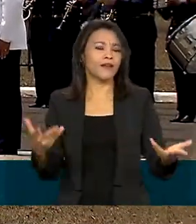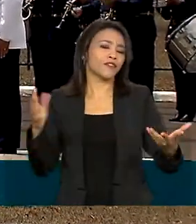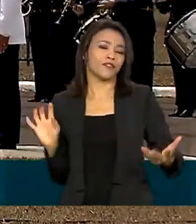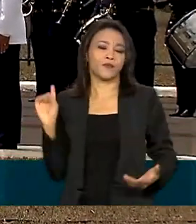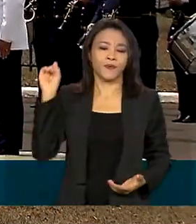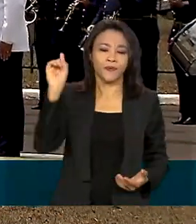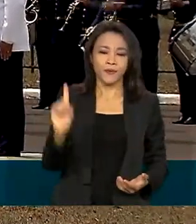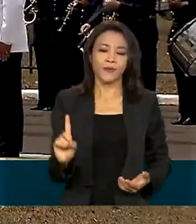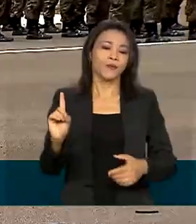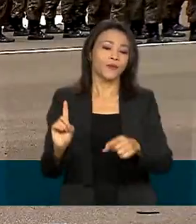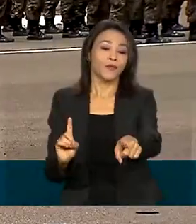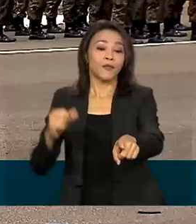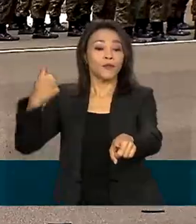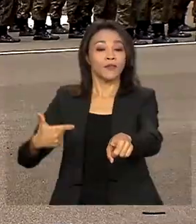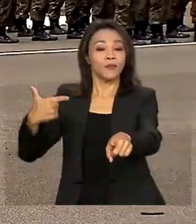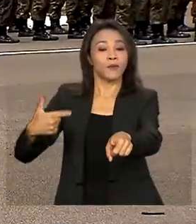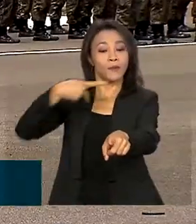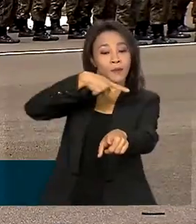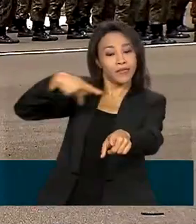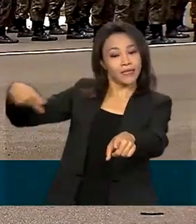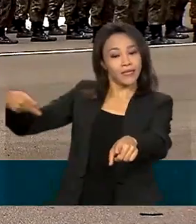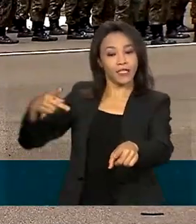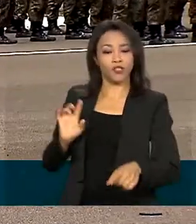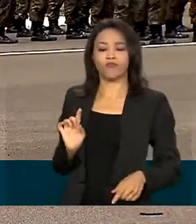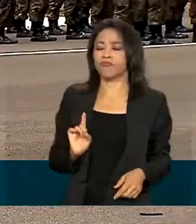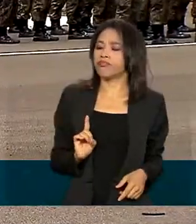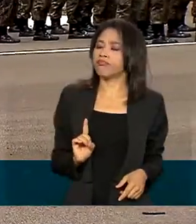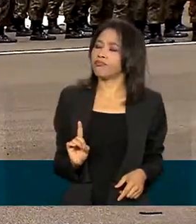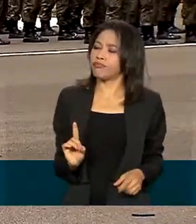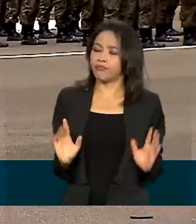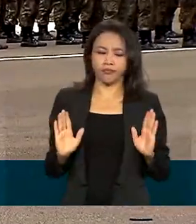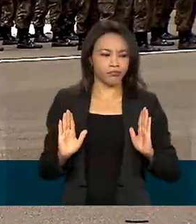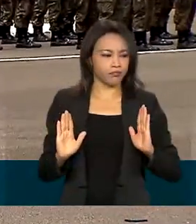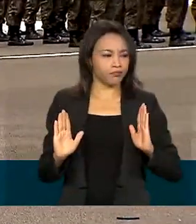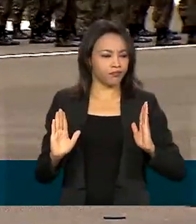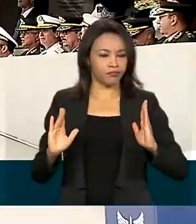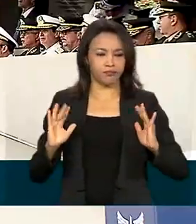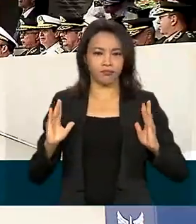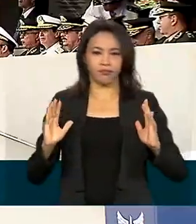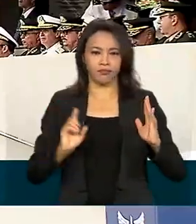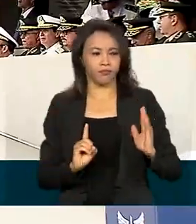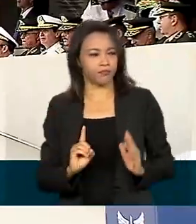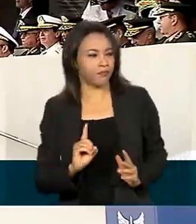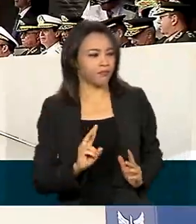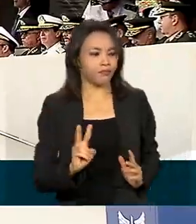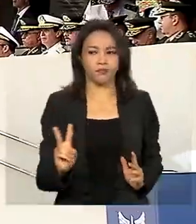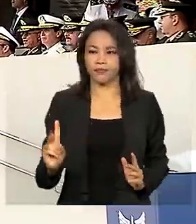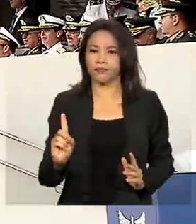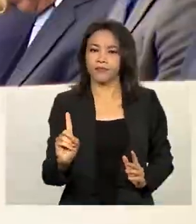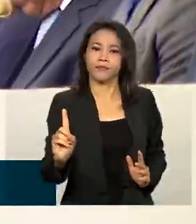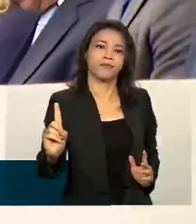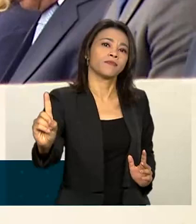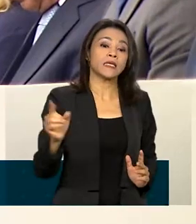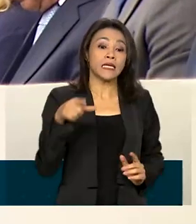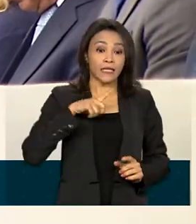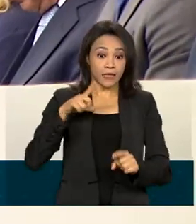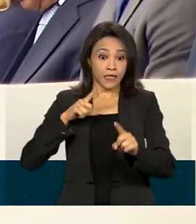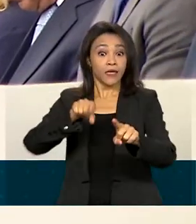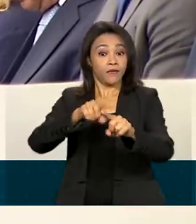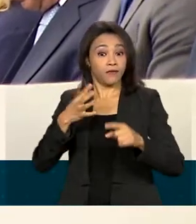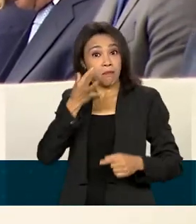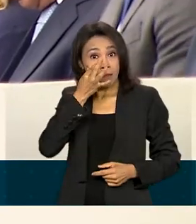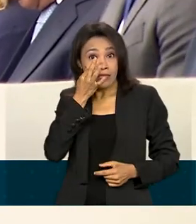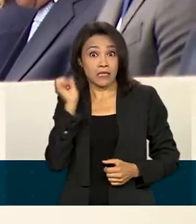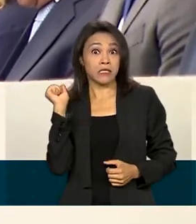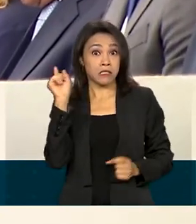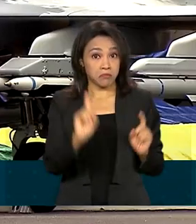-presidente Hamilton Mourão, que ao chegar passou em revista às tropas militares. A cerimônia contou também com a presença de